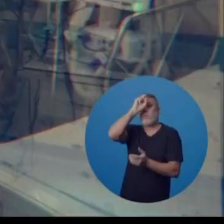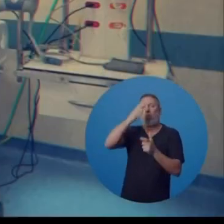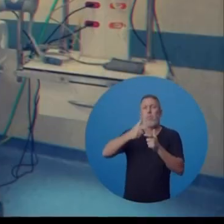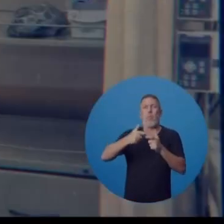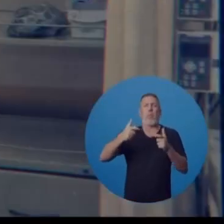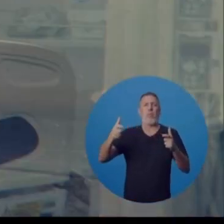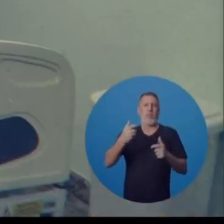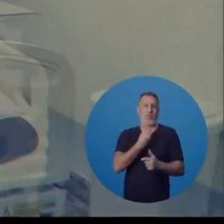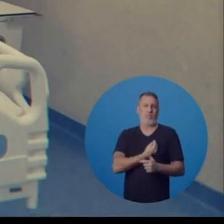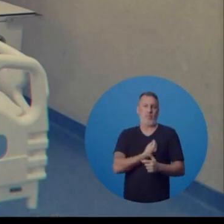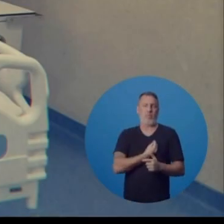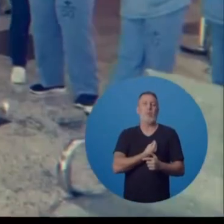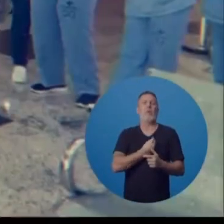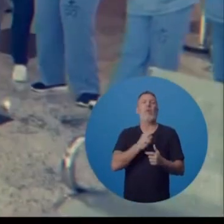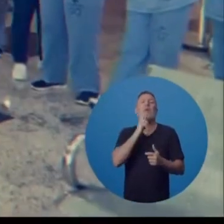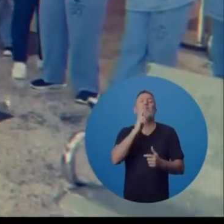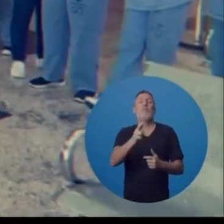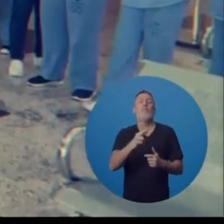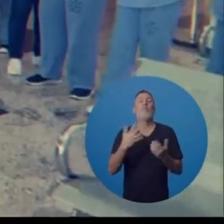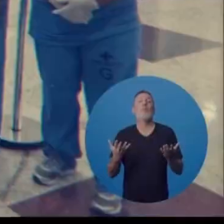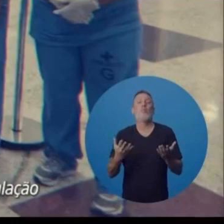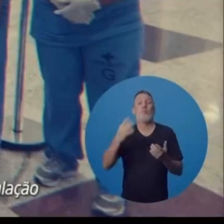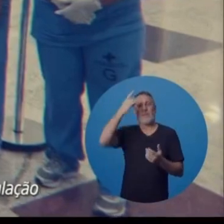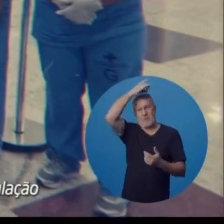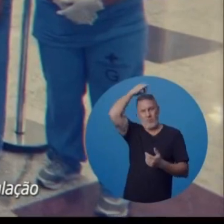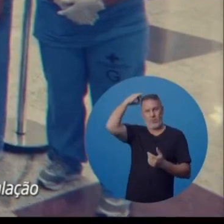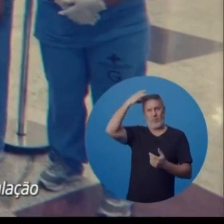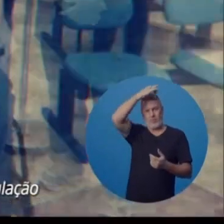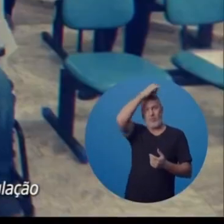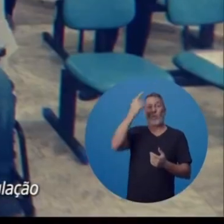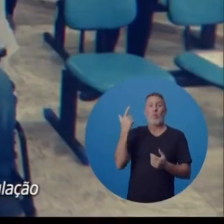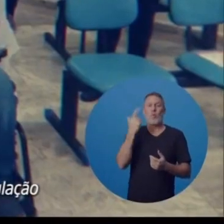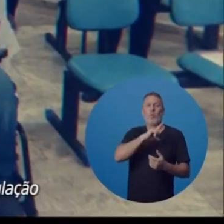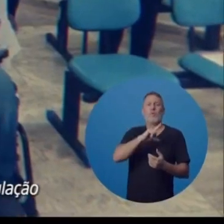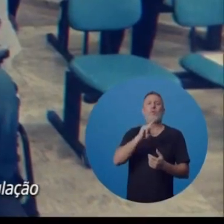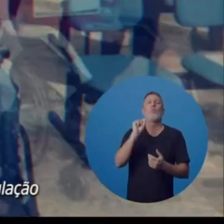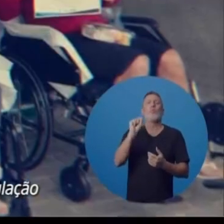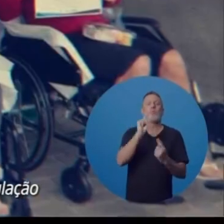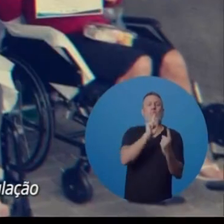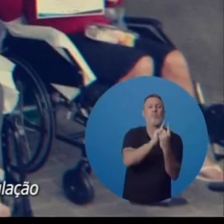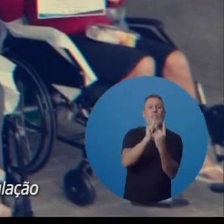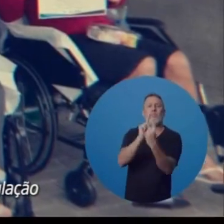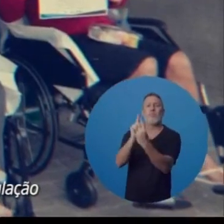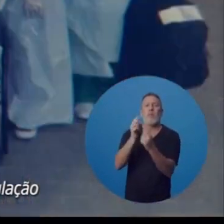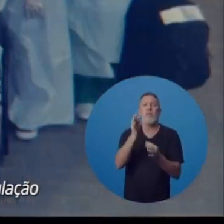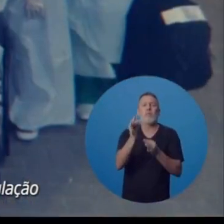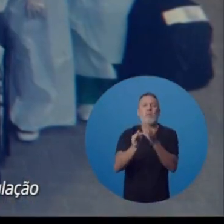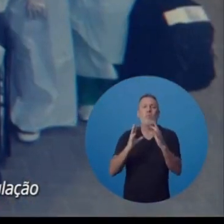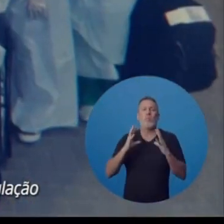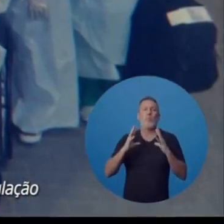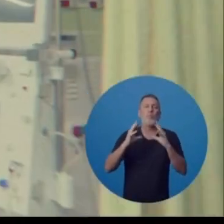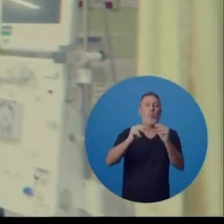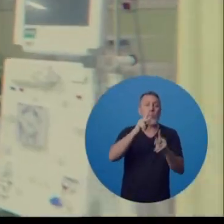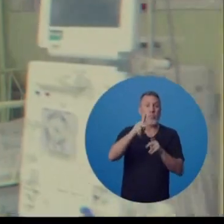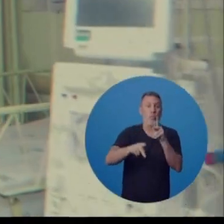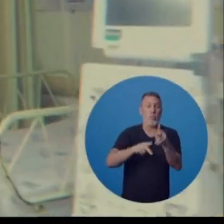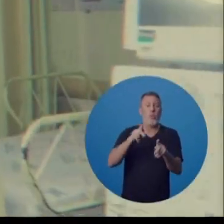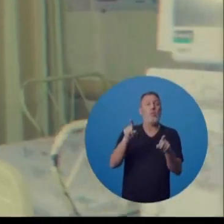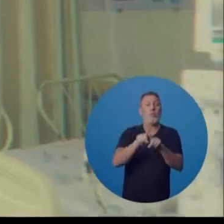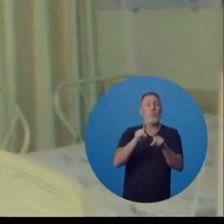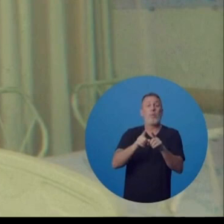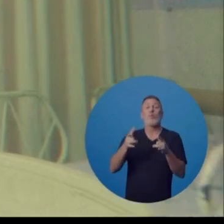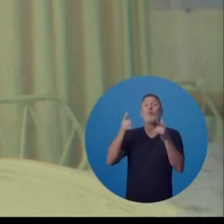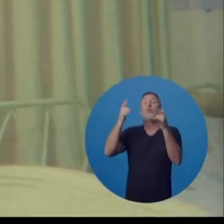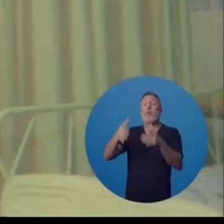leitos nos hospitais já existentes. O resultado? O Espírito Santo conseguiu atender a toda a sua população. E ainda